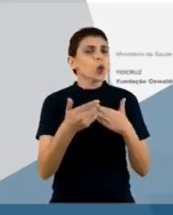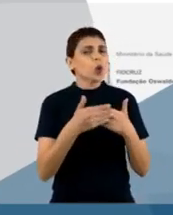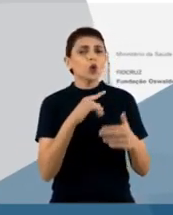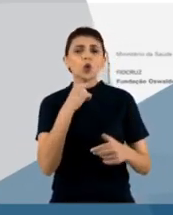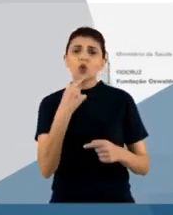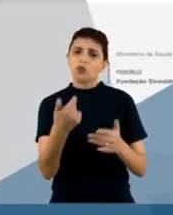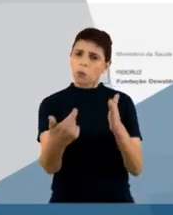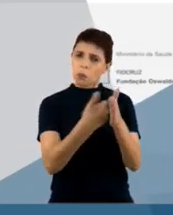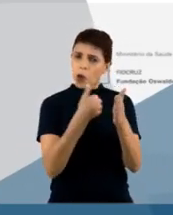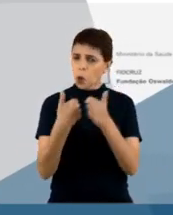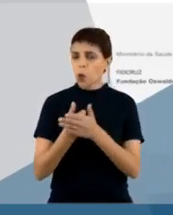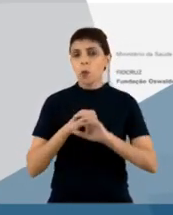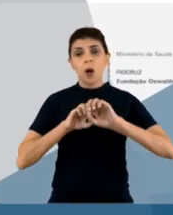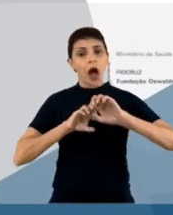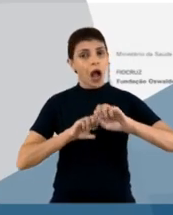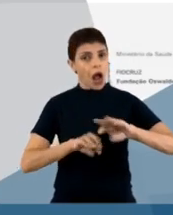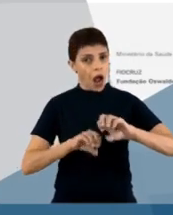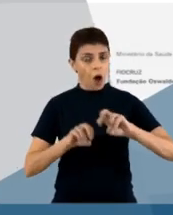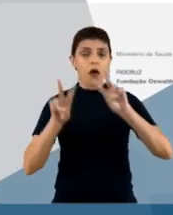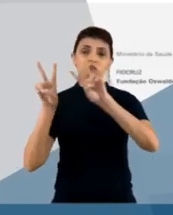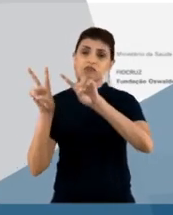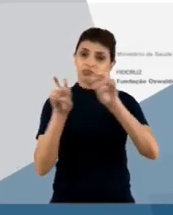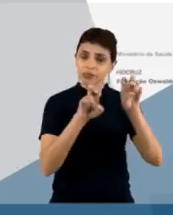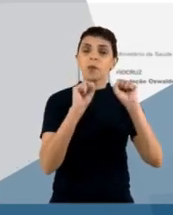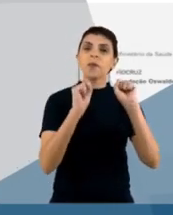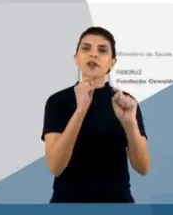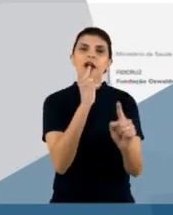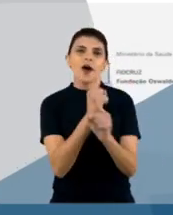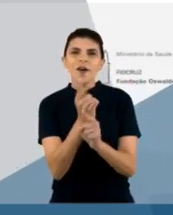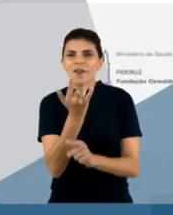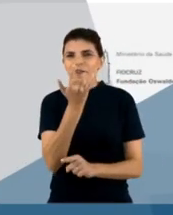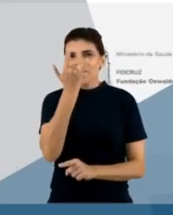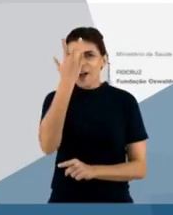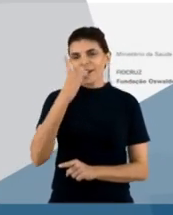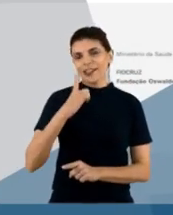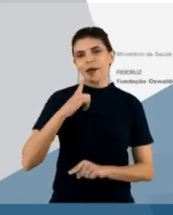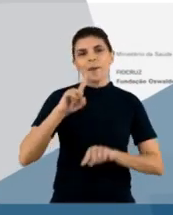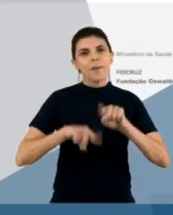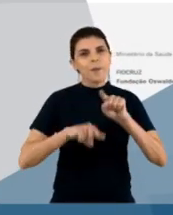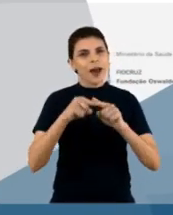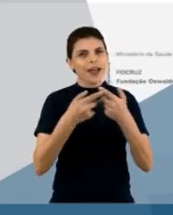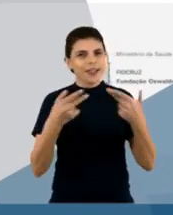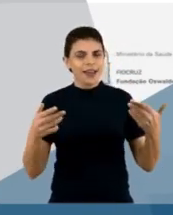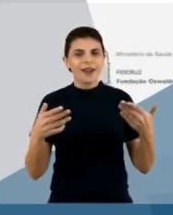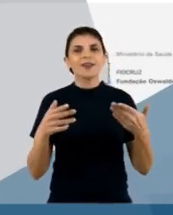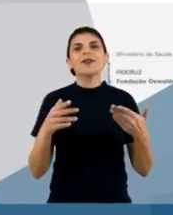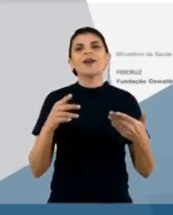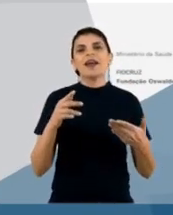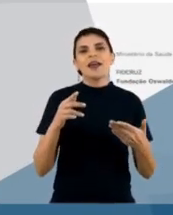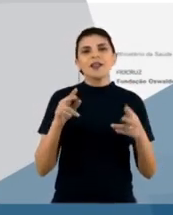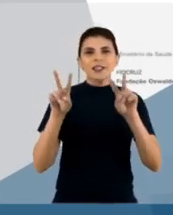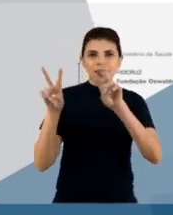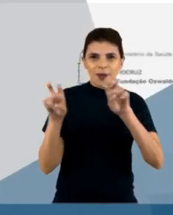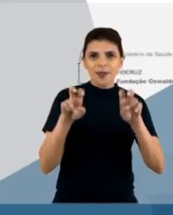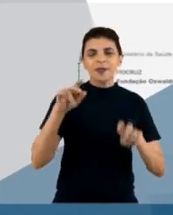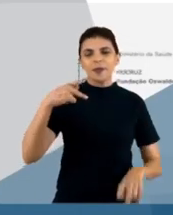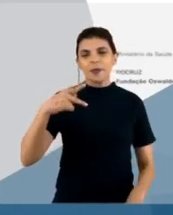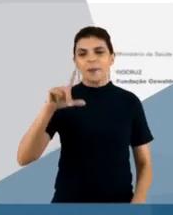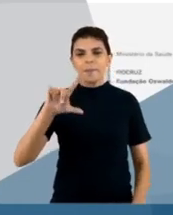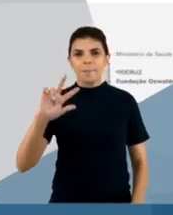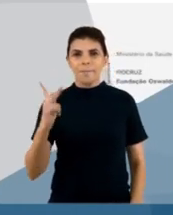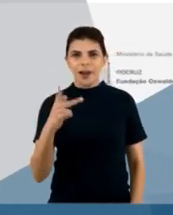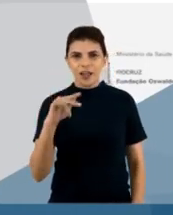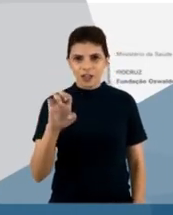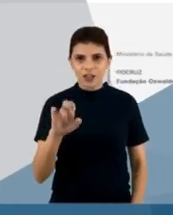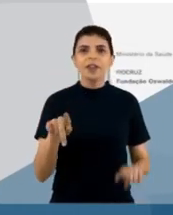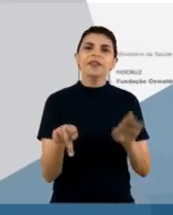qualquer dúvida a respeito dessa aula que vocês podem encontrar facilmente material a respeito tanto do face display